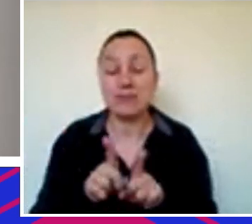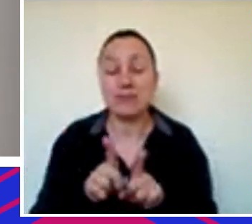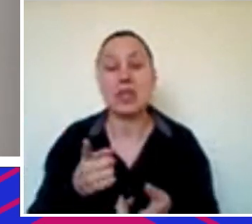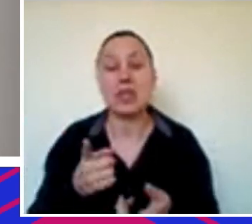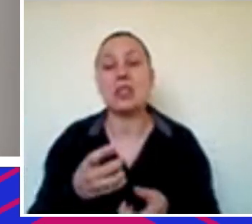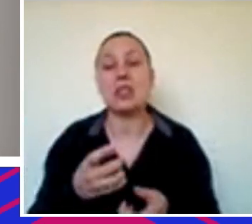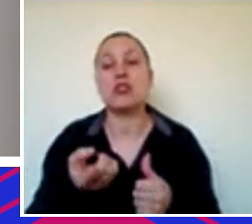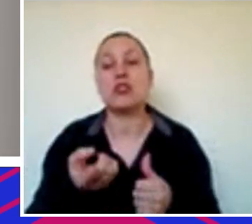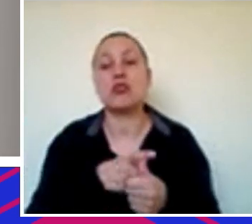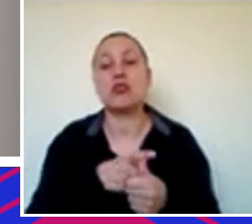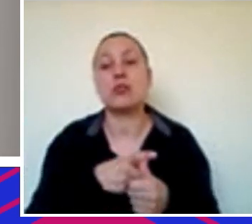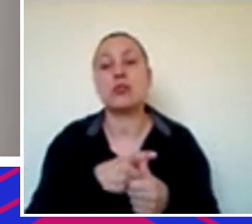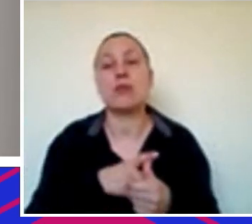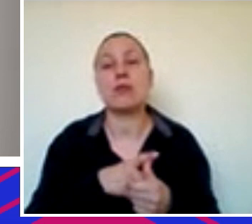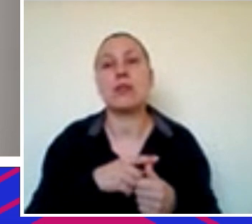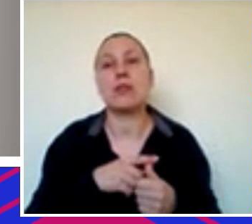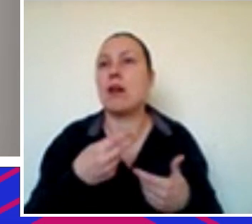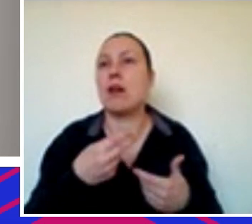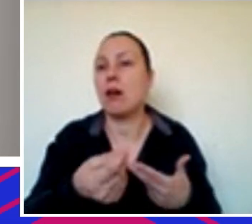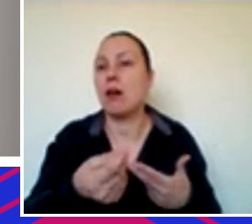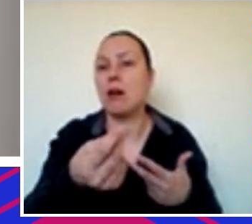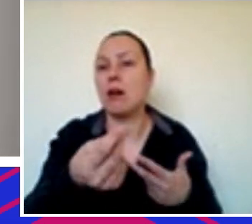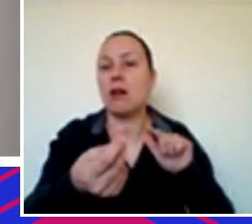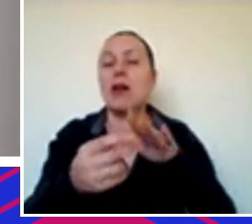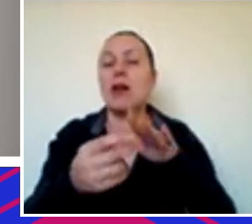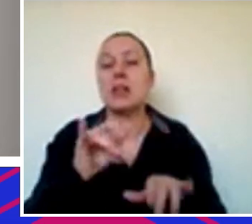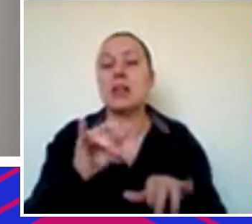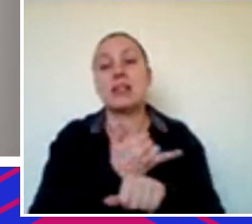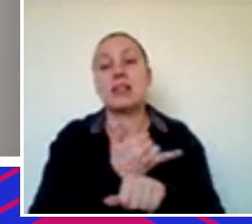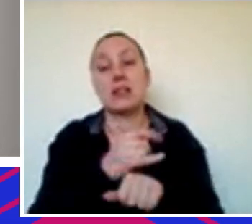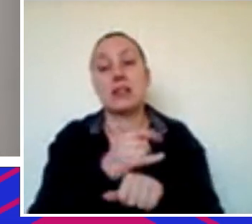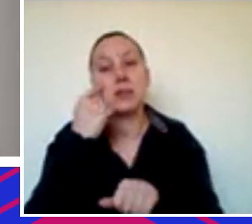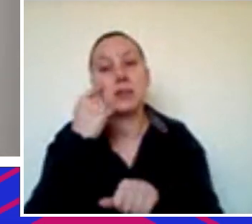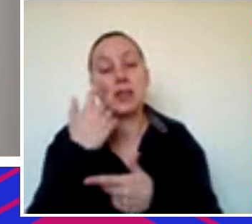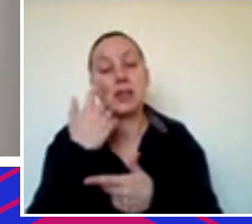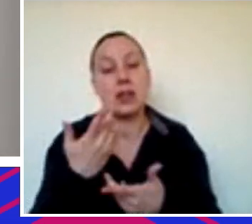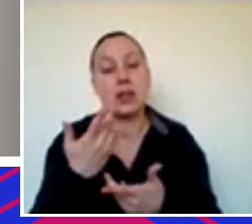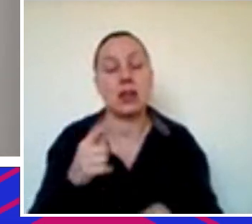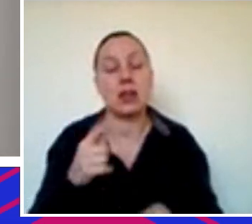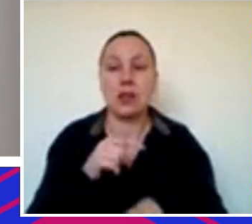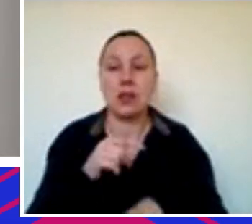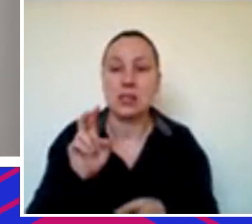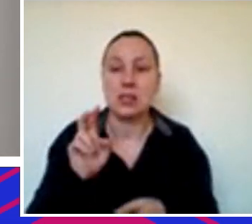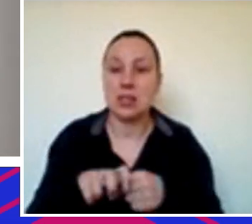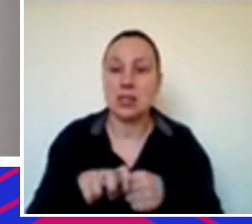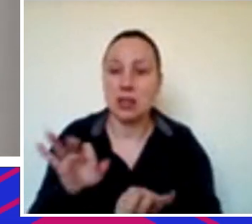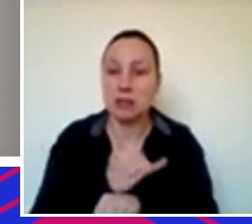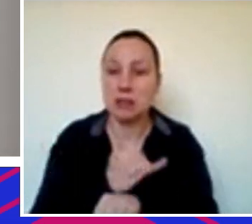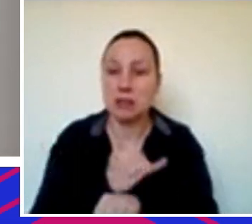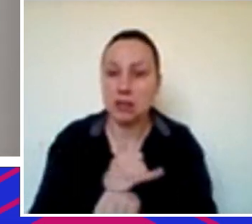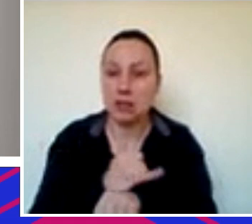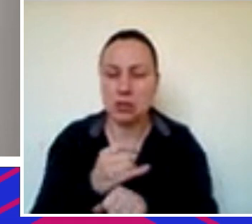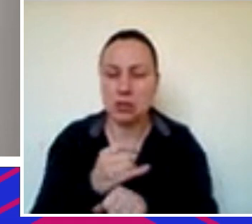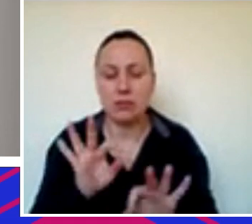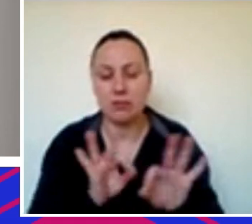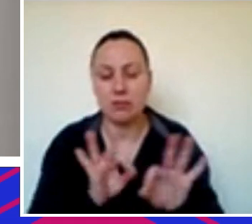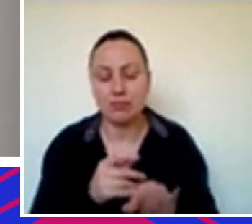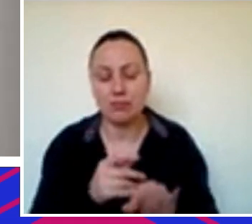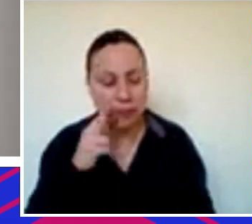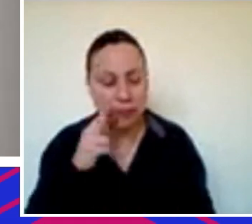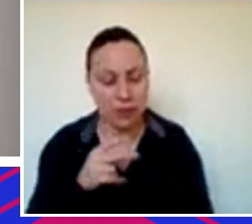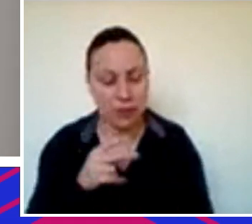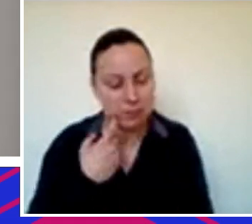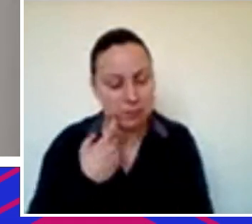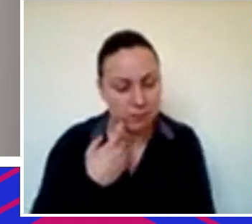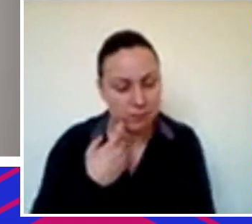ajudam no longo prazo, que te ajudam na estratégia, né, então a primeira coisa que a gente fala é a hora que for sentar para fazer o planejamento estratégico, olha para ele e pensa